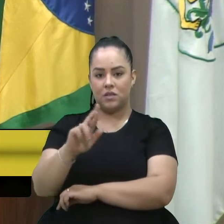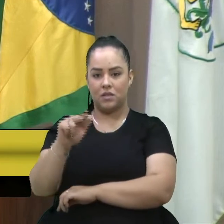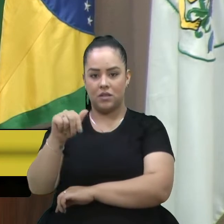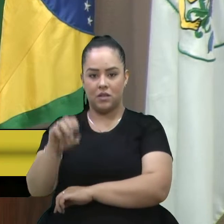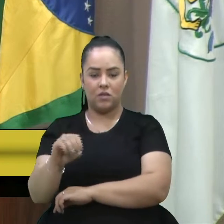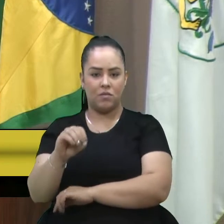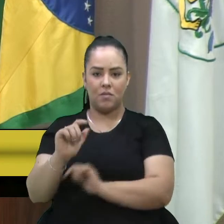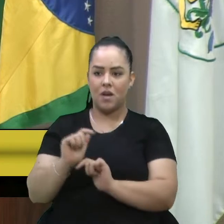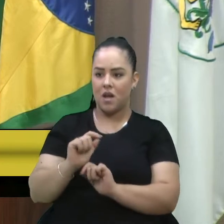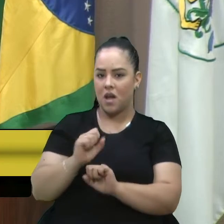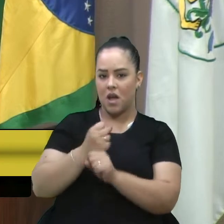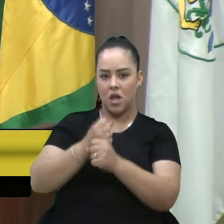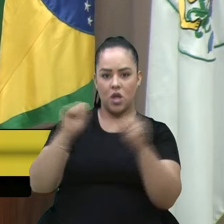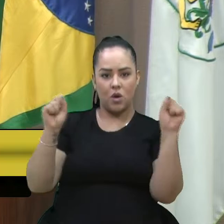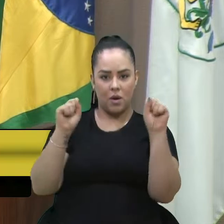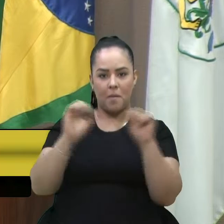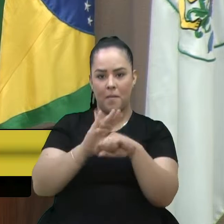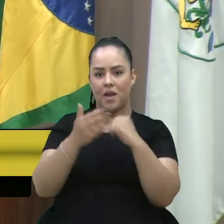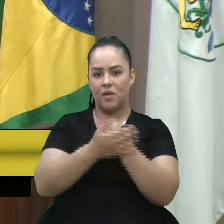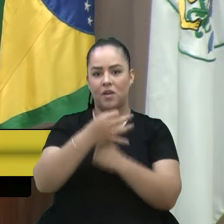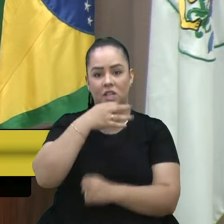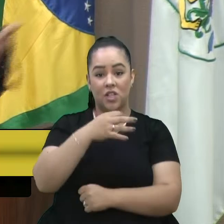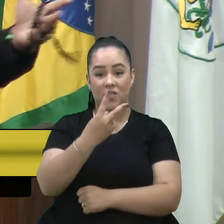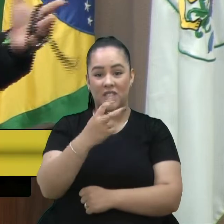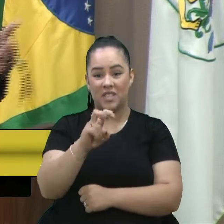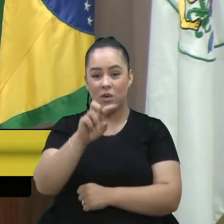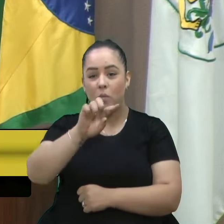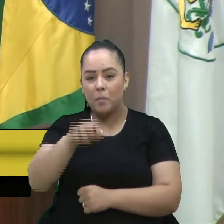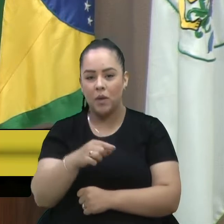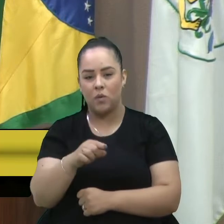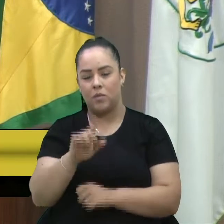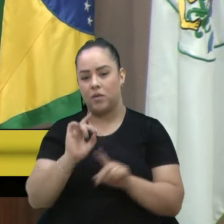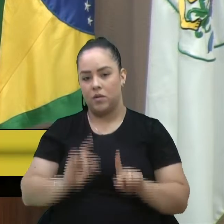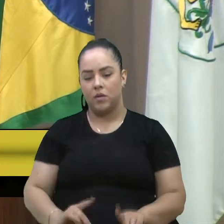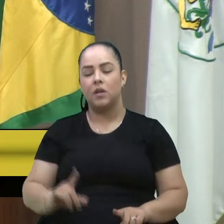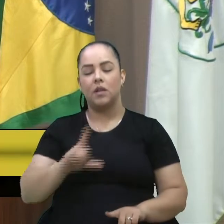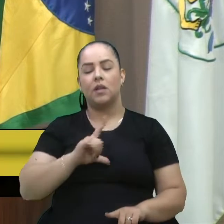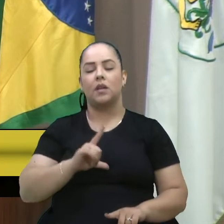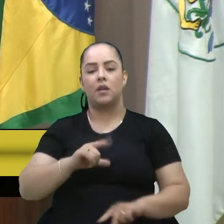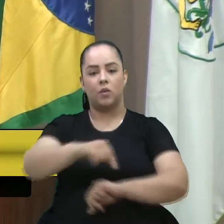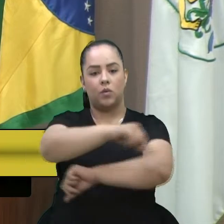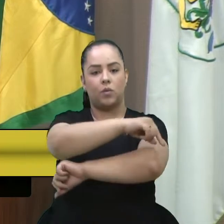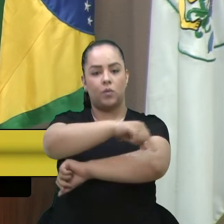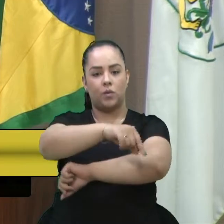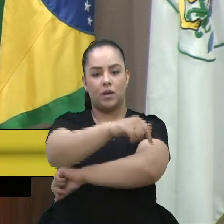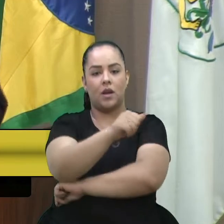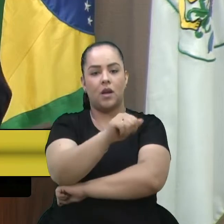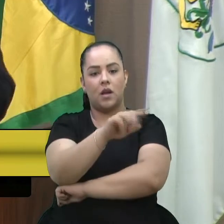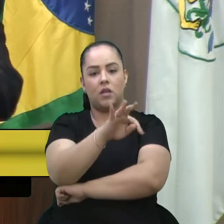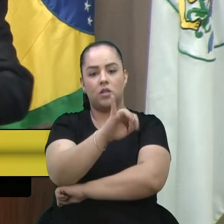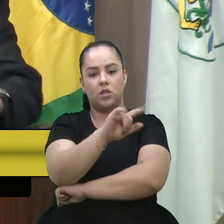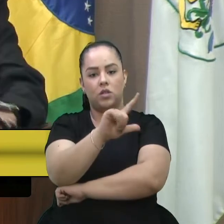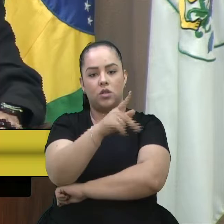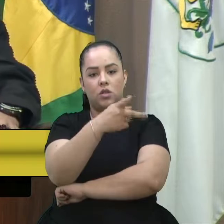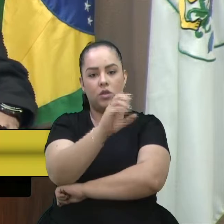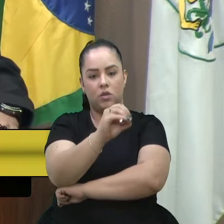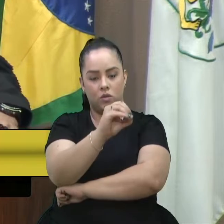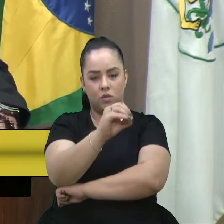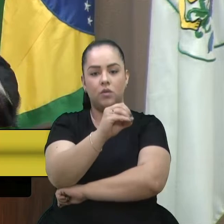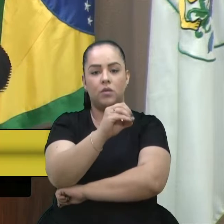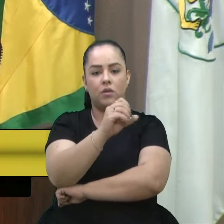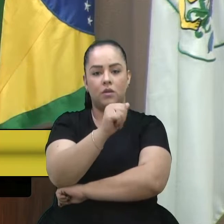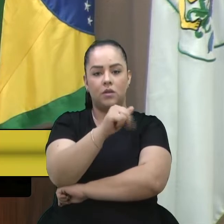Caxias com mais de 25 mil habitantes. E ali também tem a Tílio Andriaza, que também é um grande problema aquele trevo. Por gentileza,